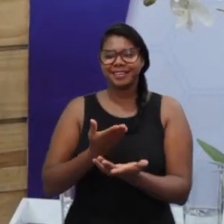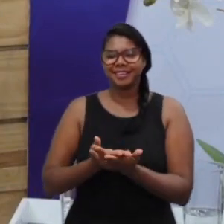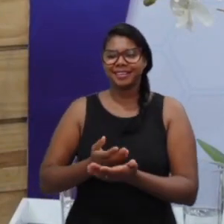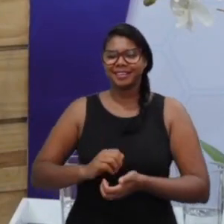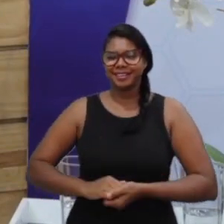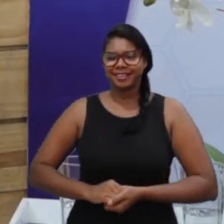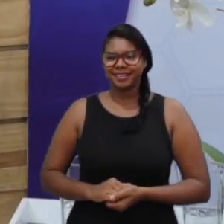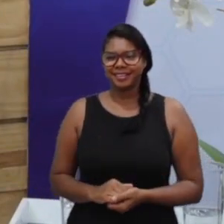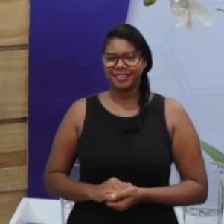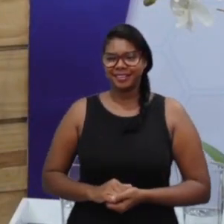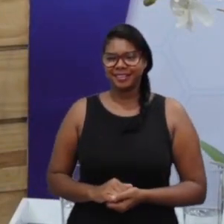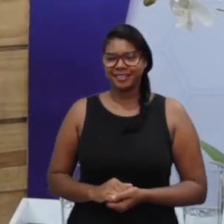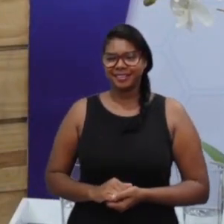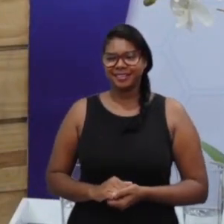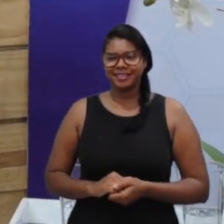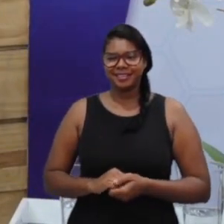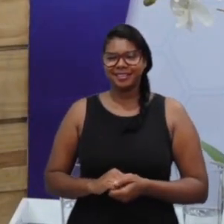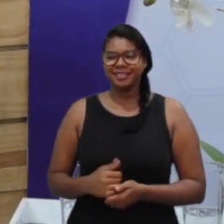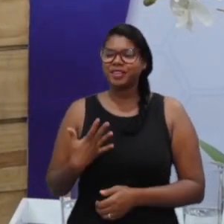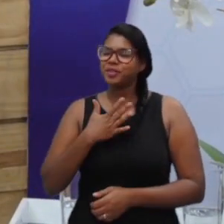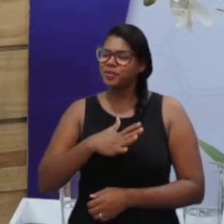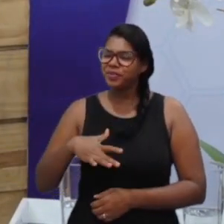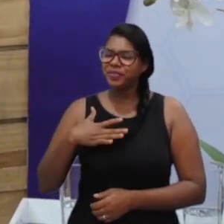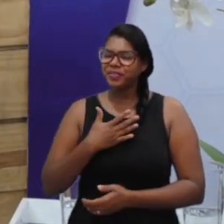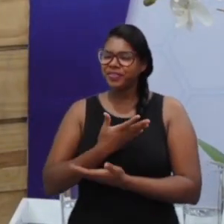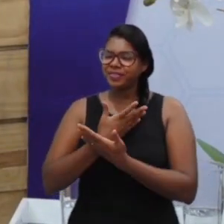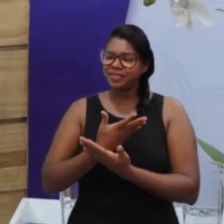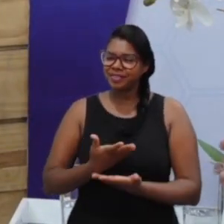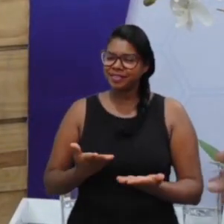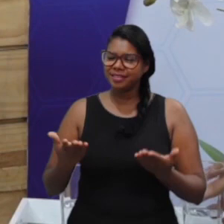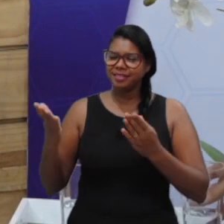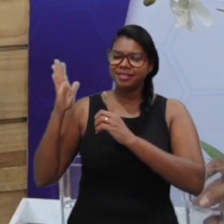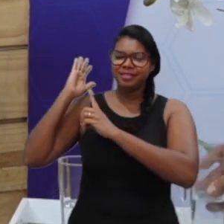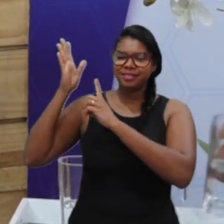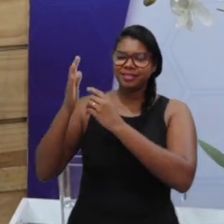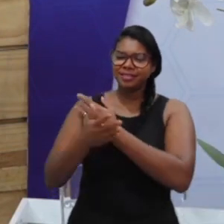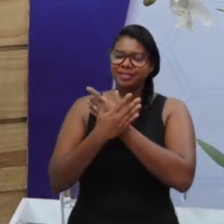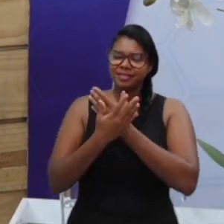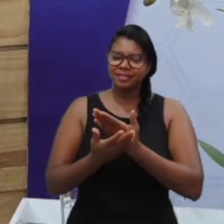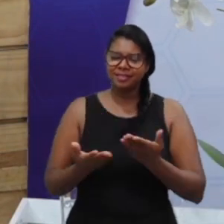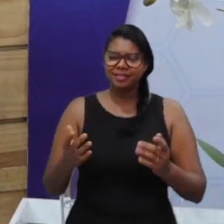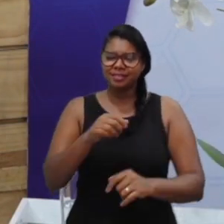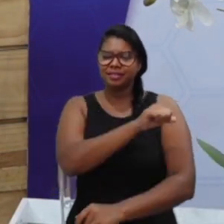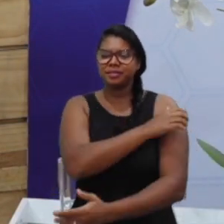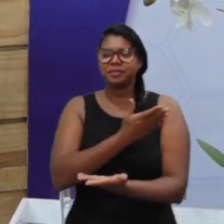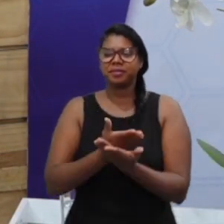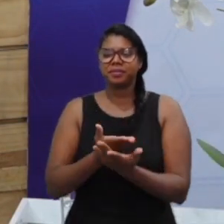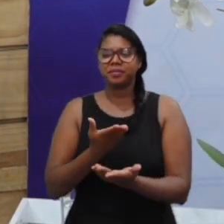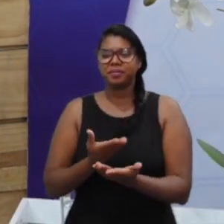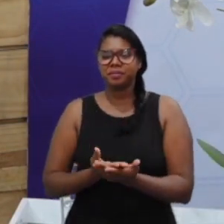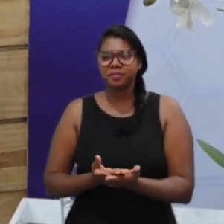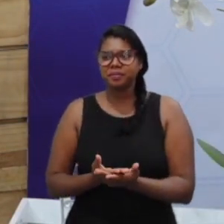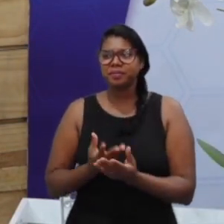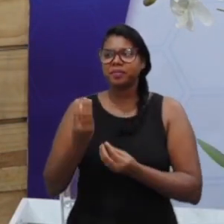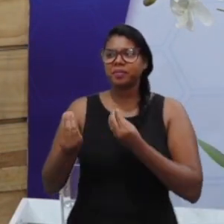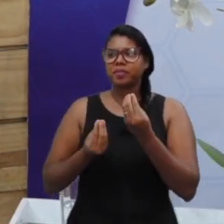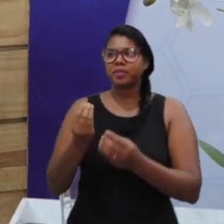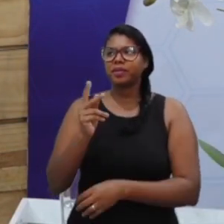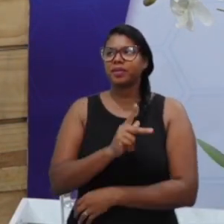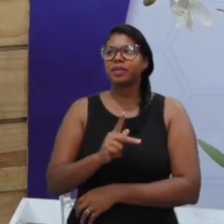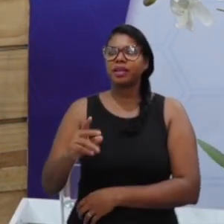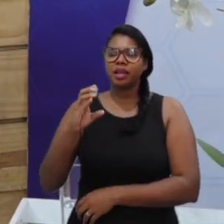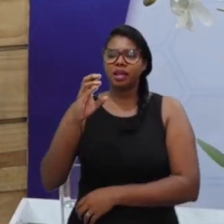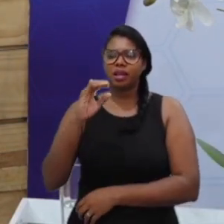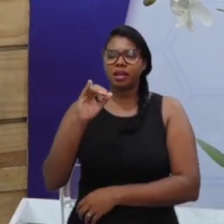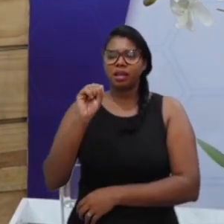Para mim está sendo uma honra, um prazer estar aqui com vocês. E como a professora Cristiane